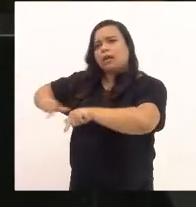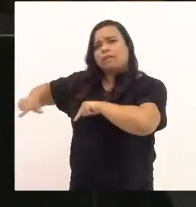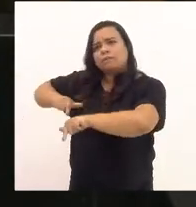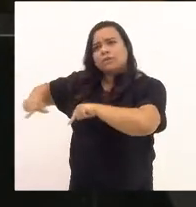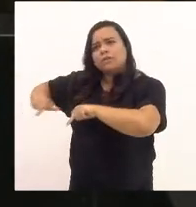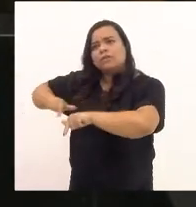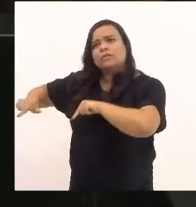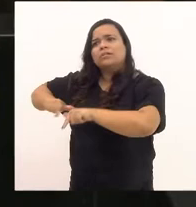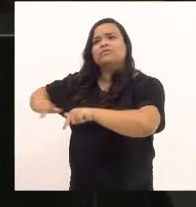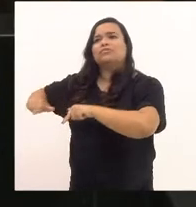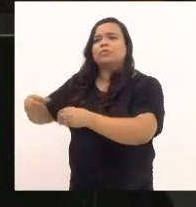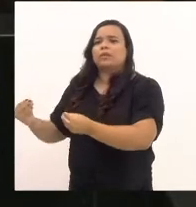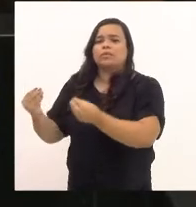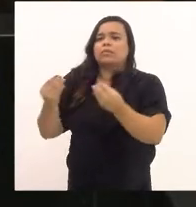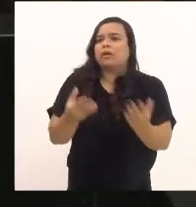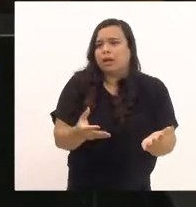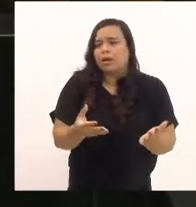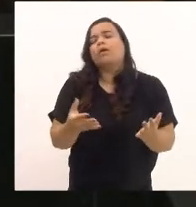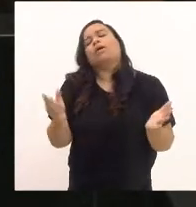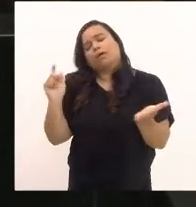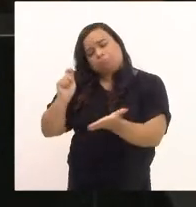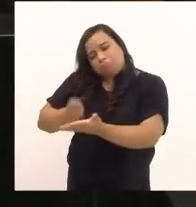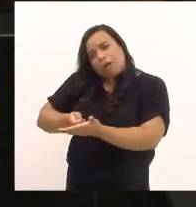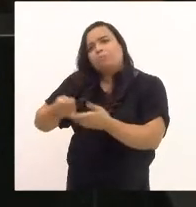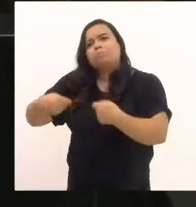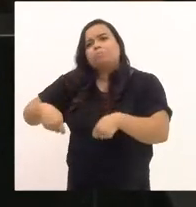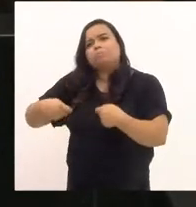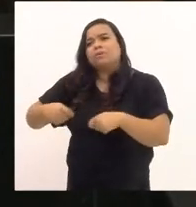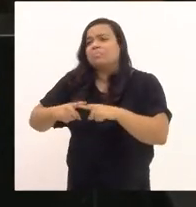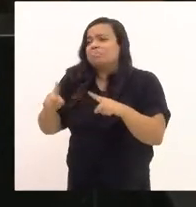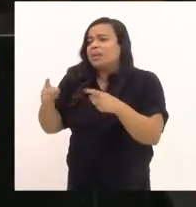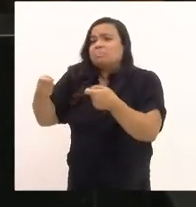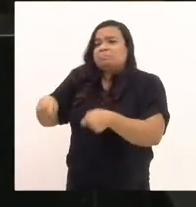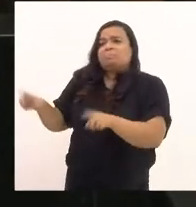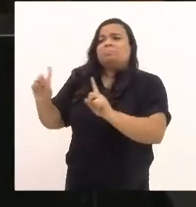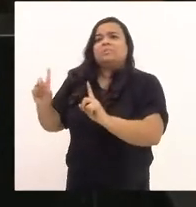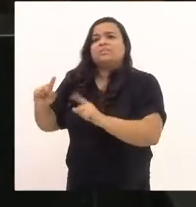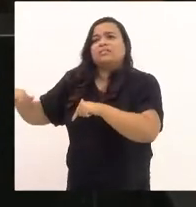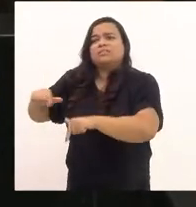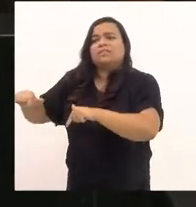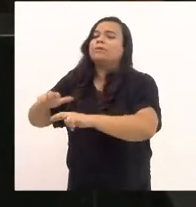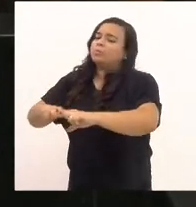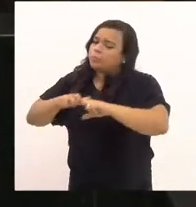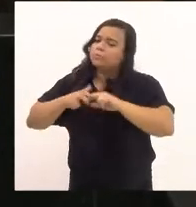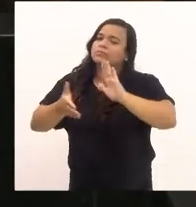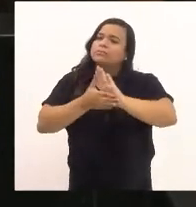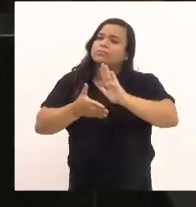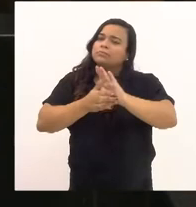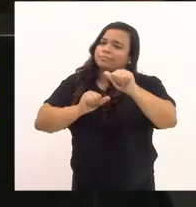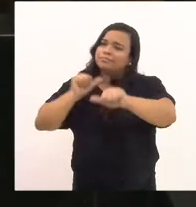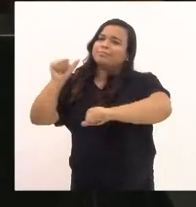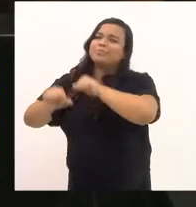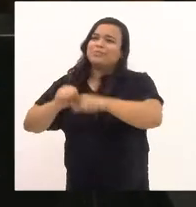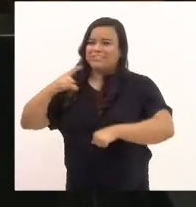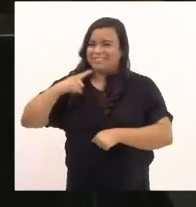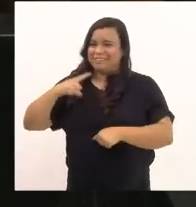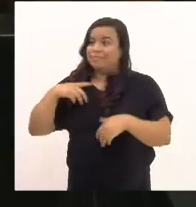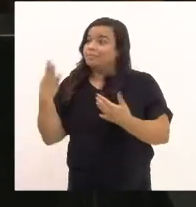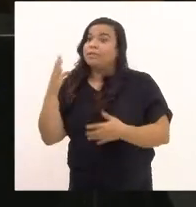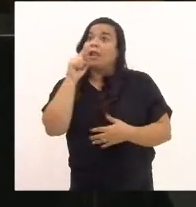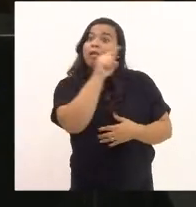prestação de serviço. Por isso, propusemos essa alteração. E o Detran